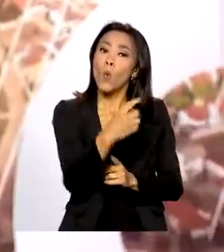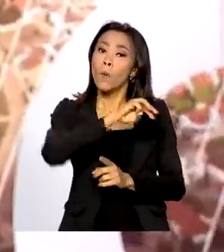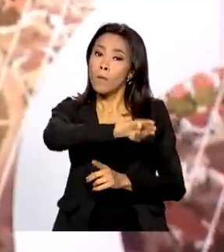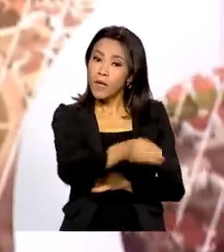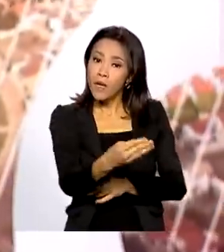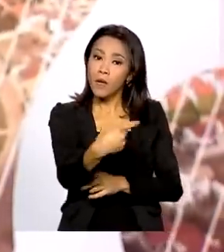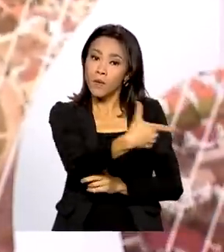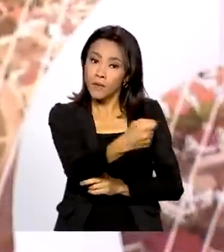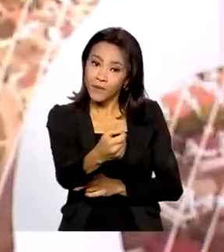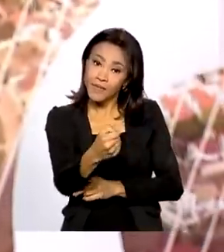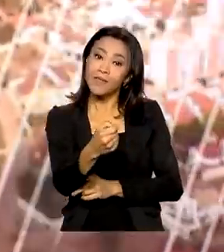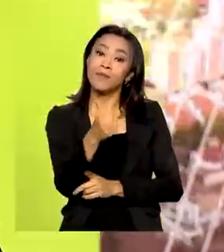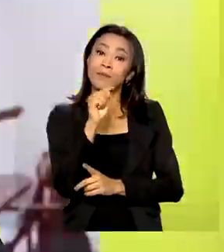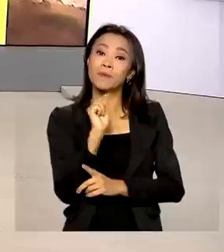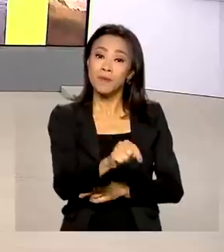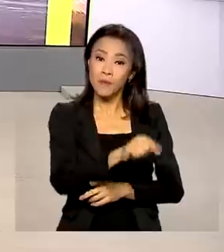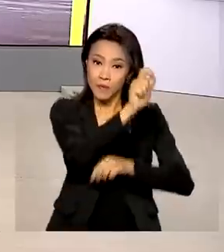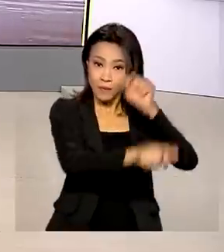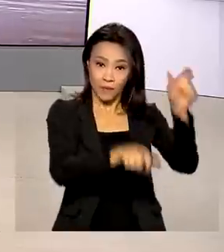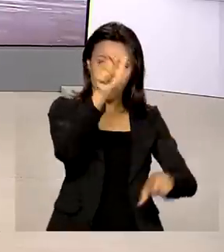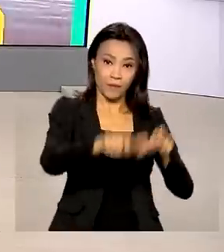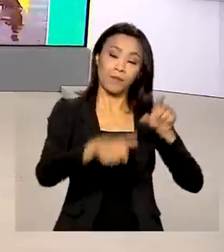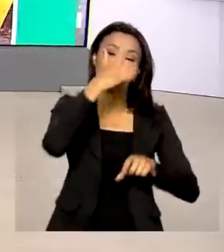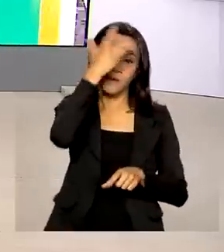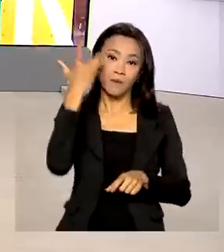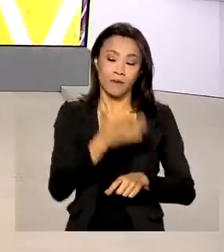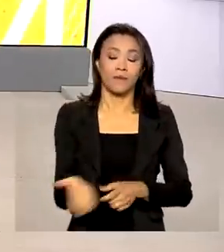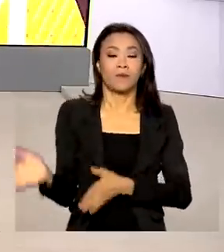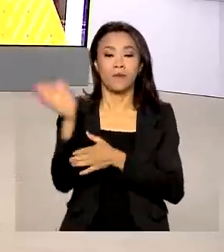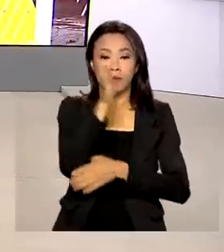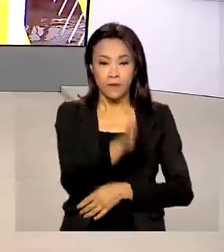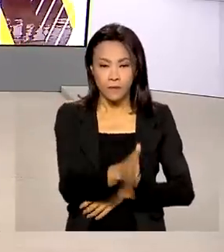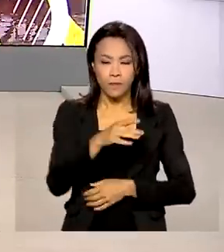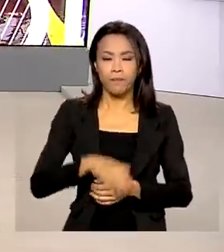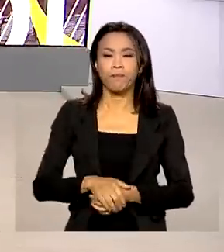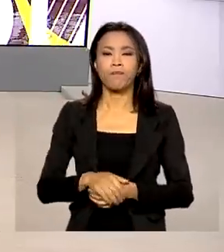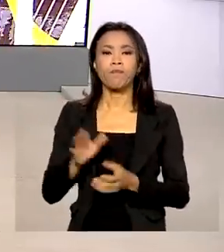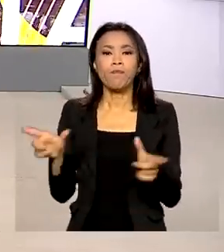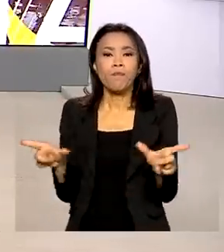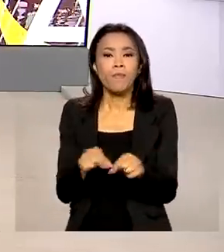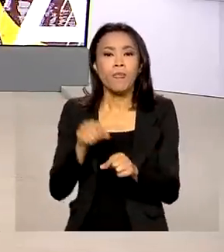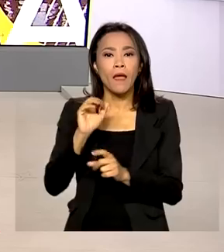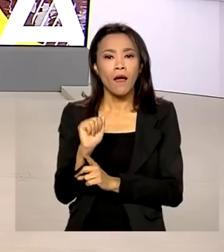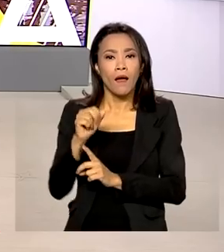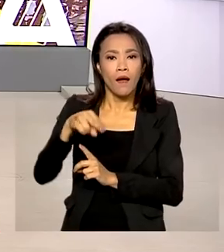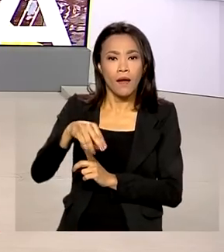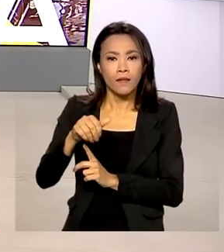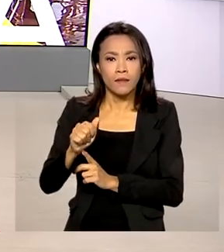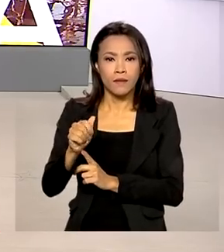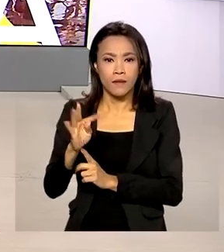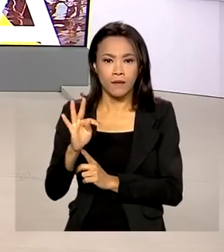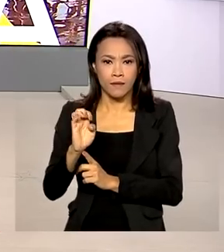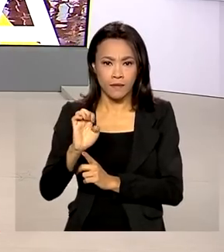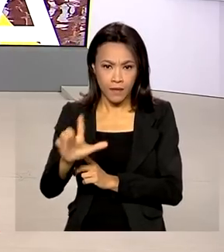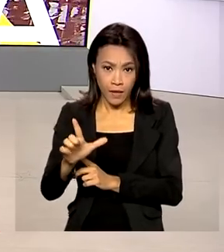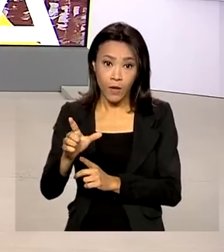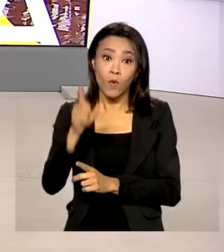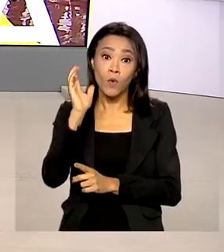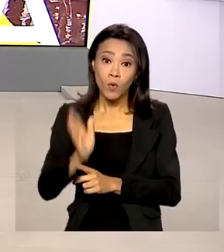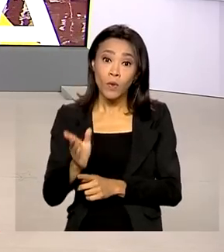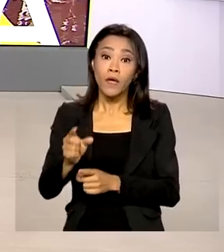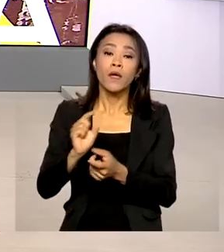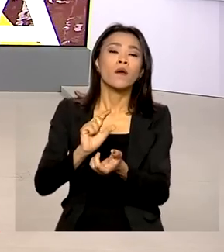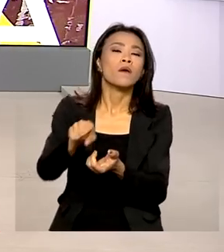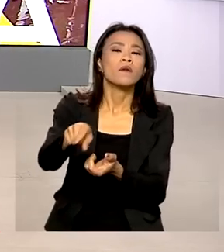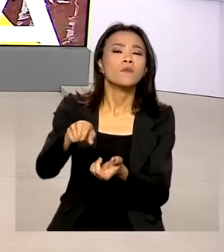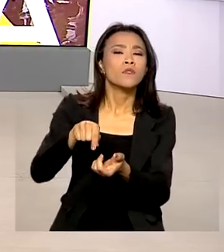200 mil contribuintes. A Anatel determinou o repasse imediato ao consumidor da redução do ICMS